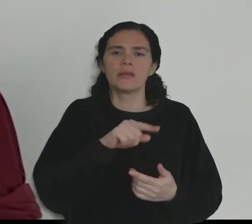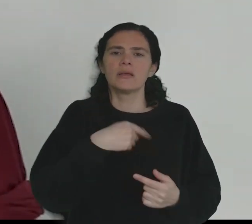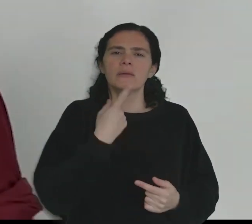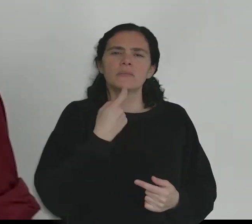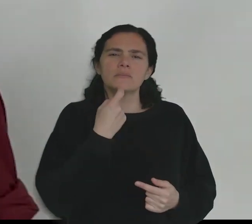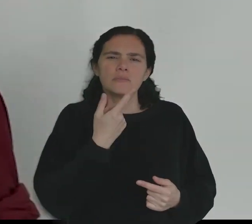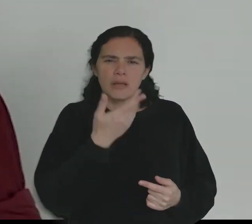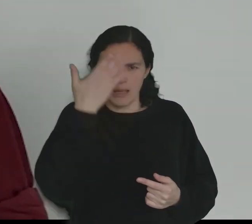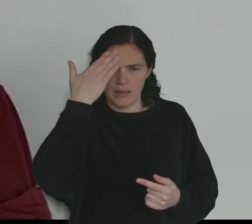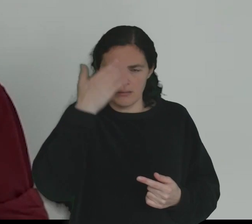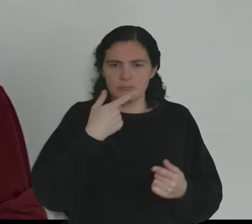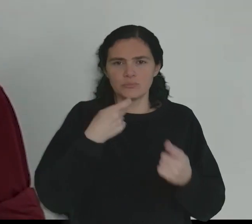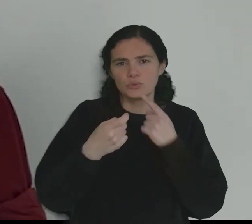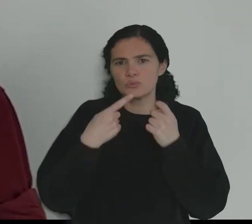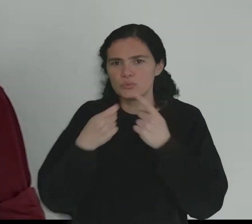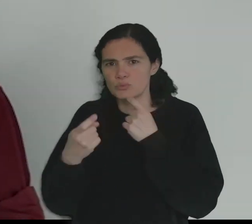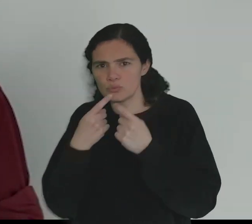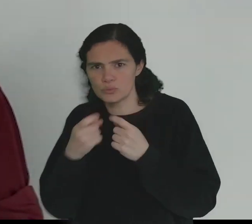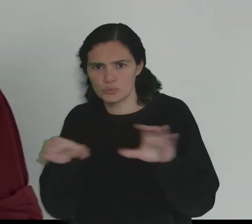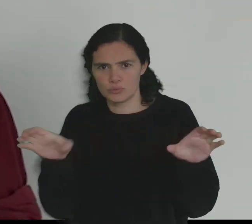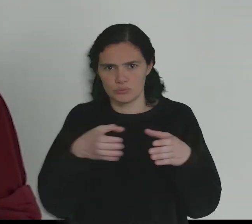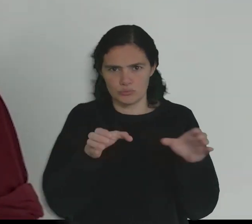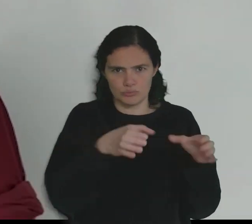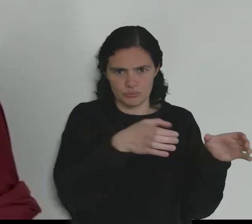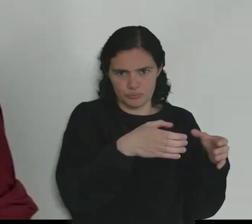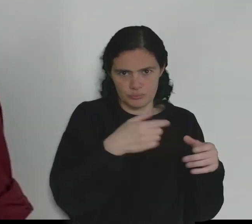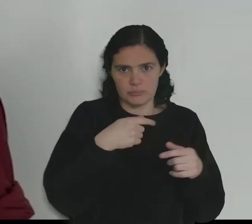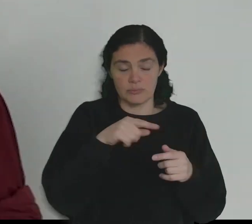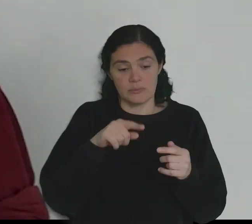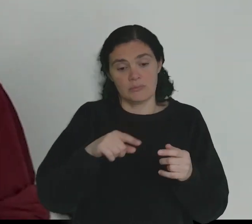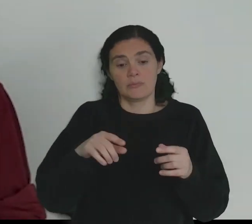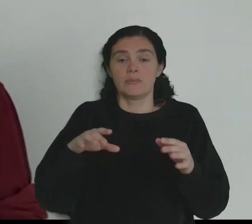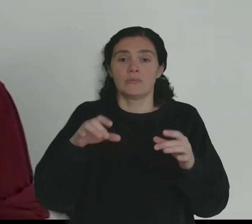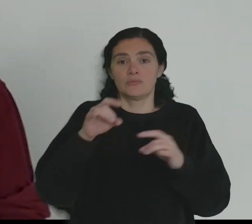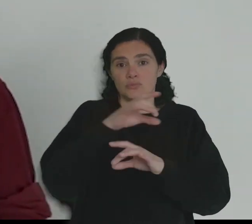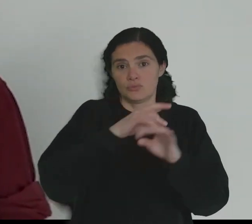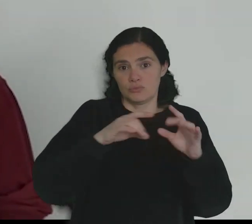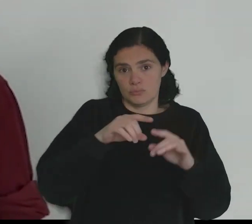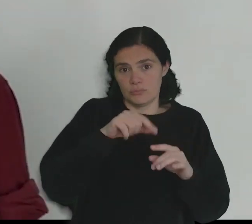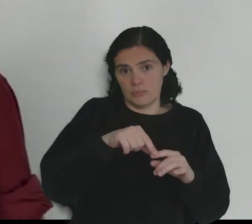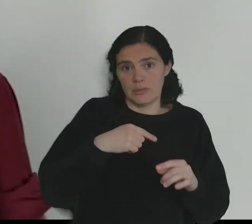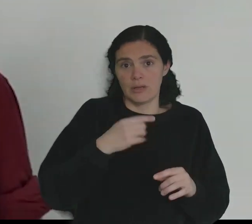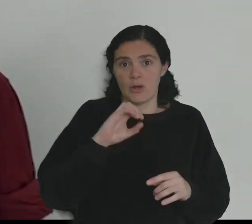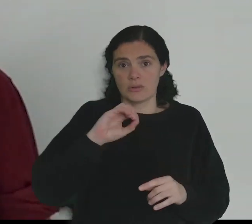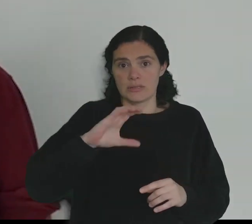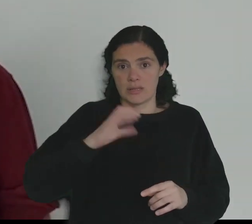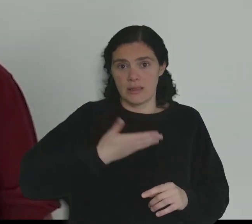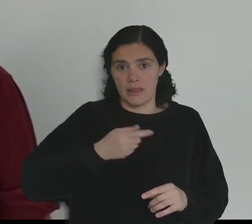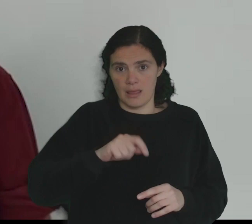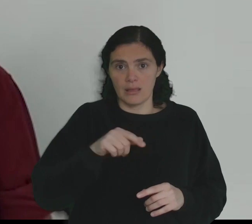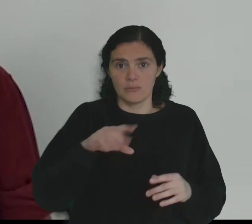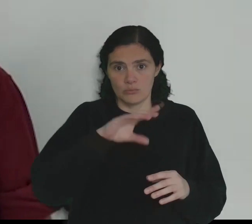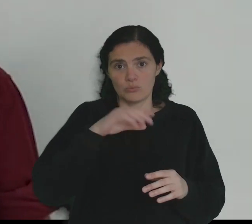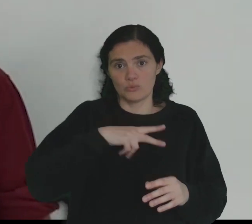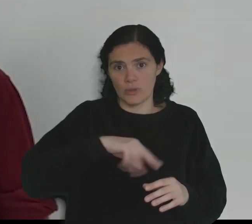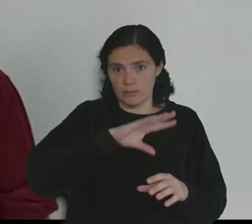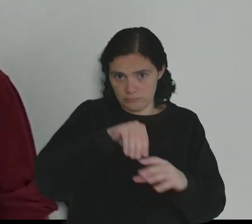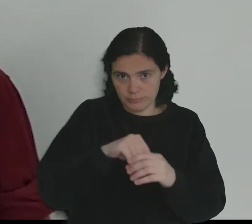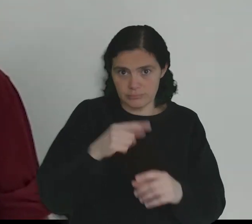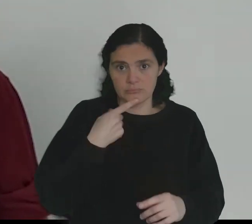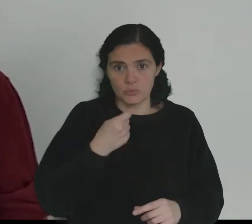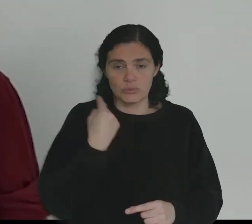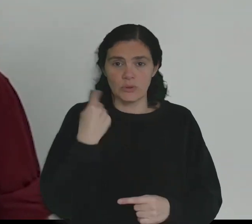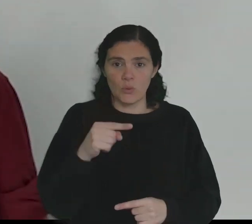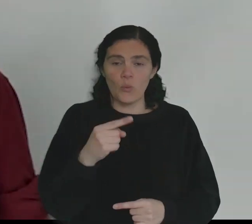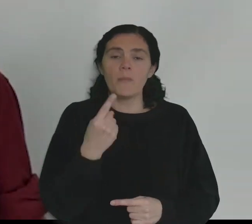fez um inquérito junto da população dos diversos Estados-membros da OCDE, incluindo Portugal, e uma das